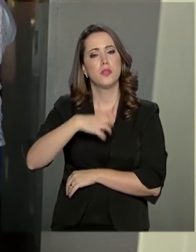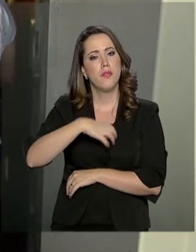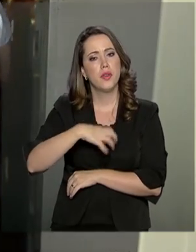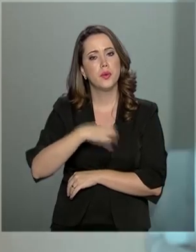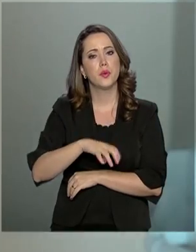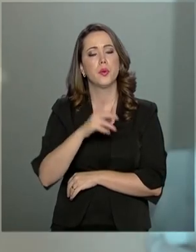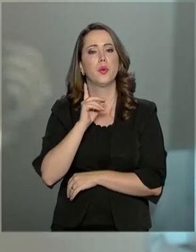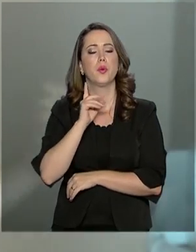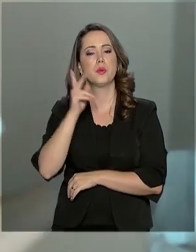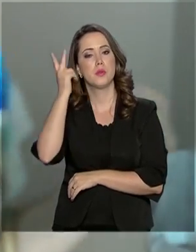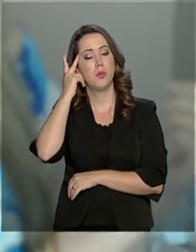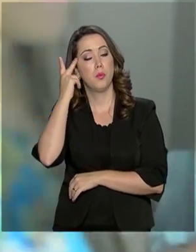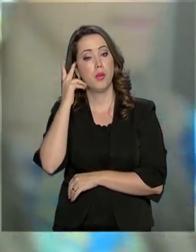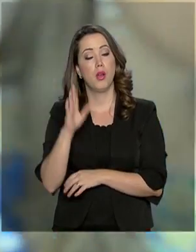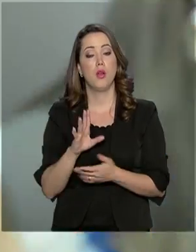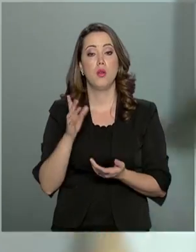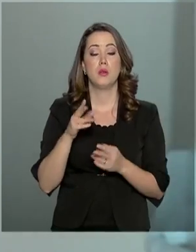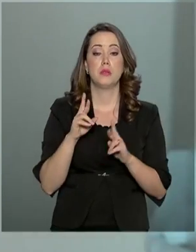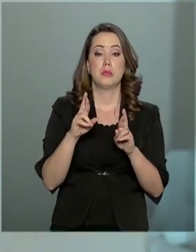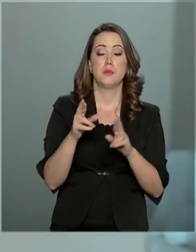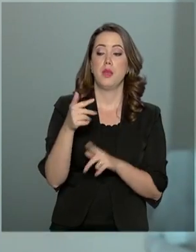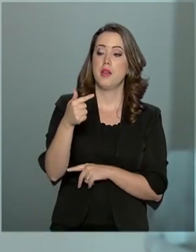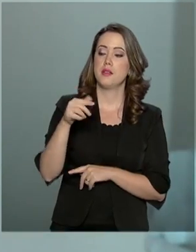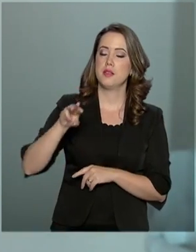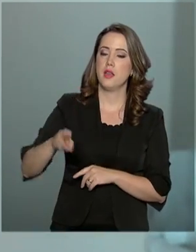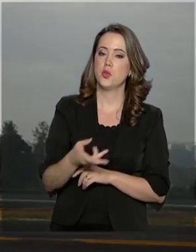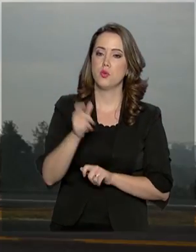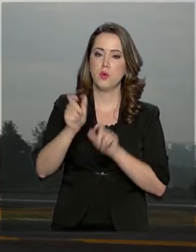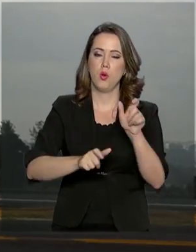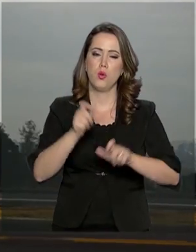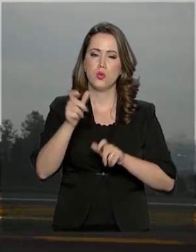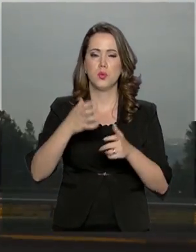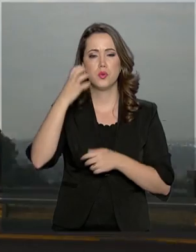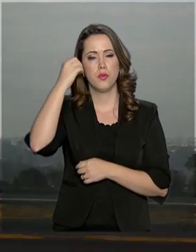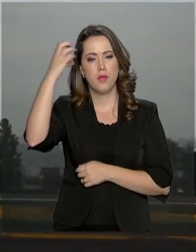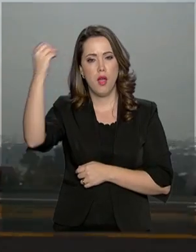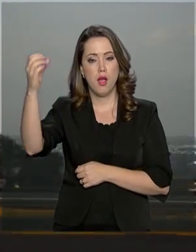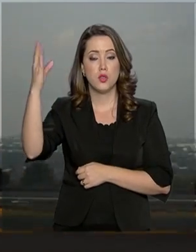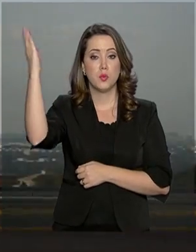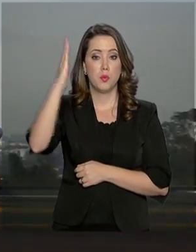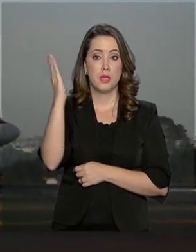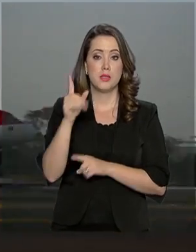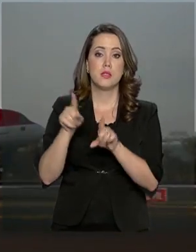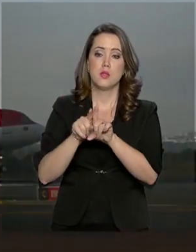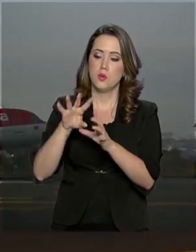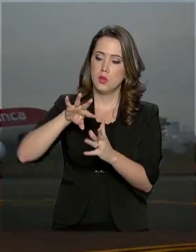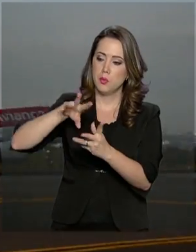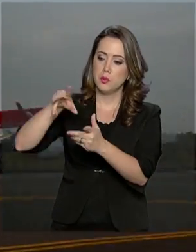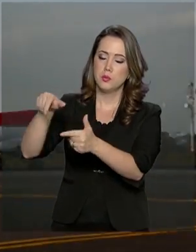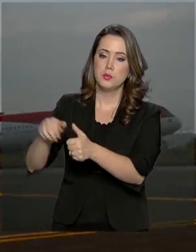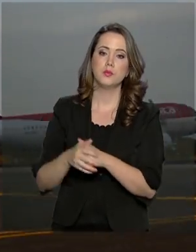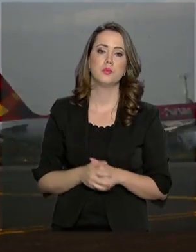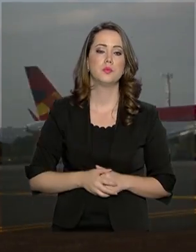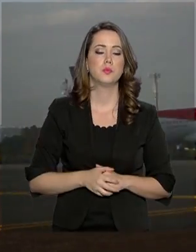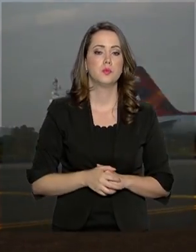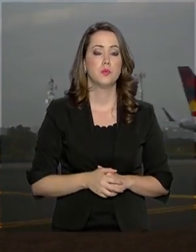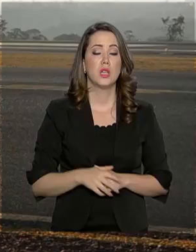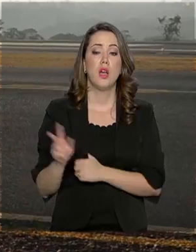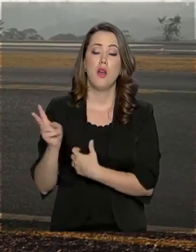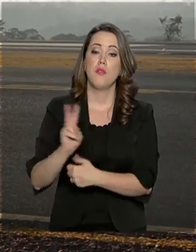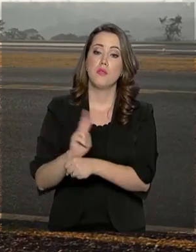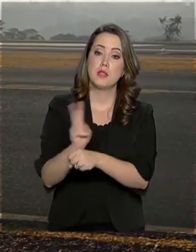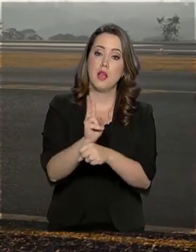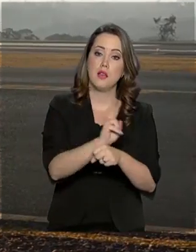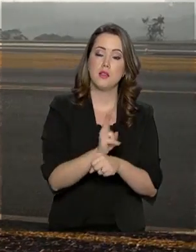o movimento deve ser de 7 milhões de passageiros entre voos internacionais e nacionais. A fiscalização